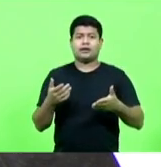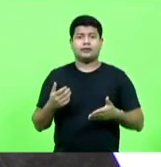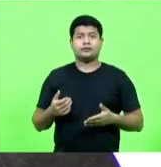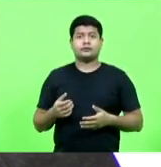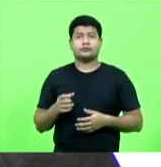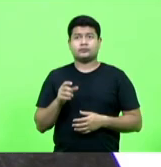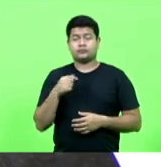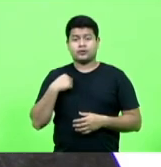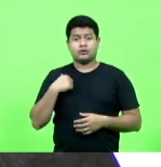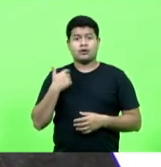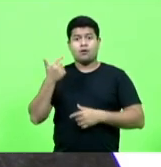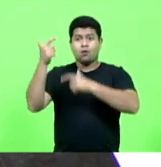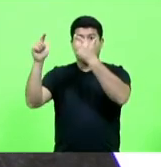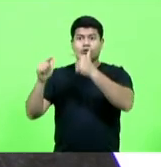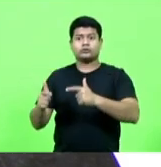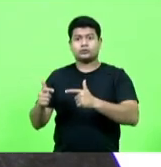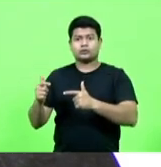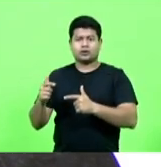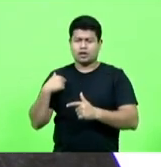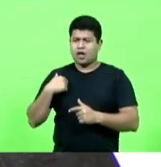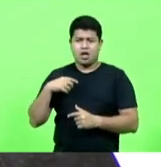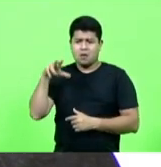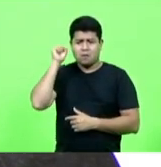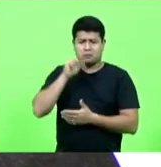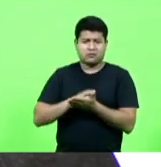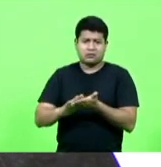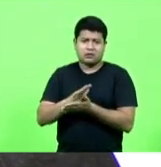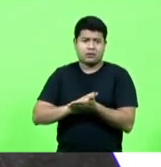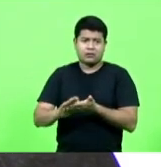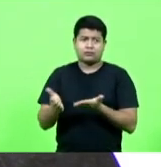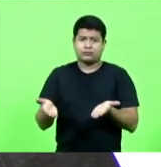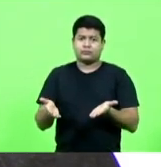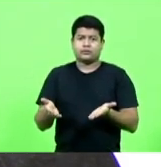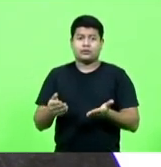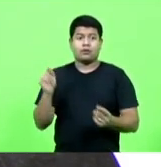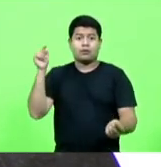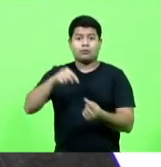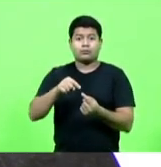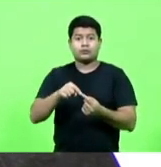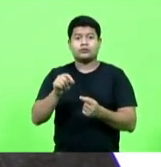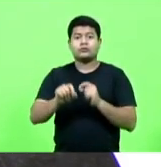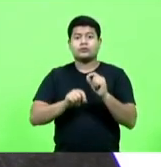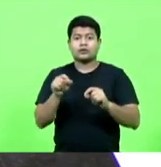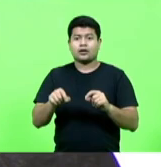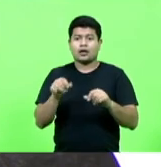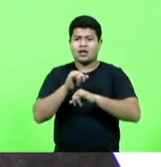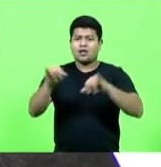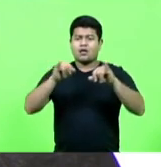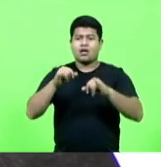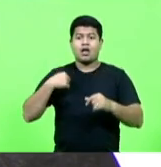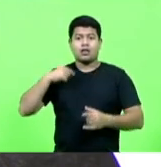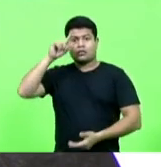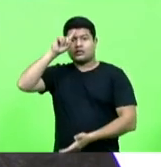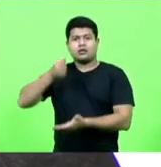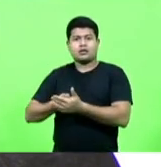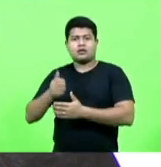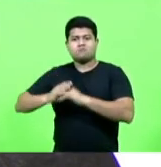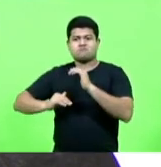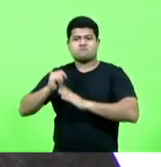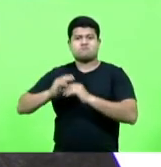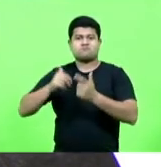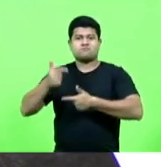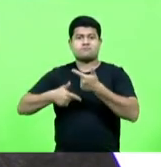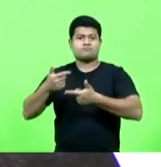eu não ouvi outra ainda, com esse objetivo de simplesmente propagar os seus feitos. Isso é muito